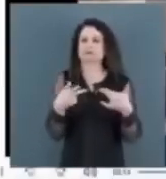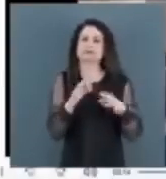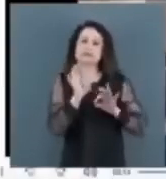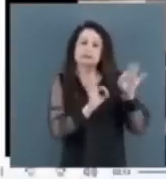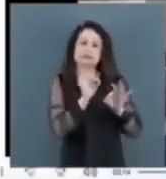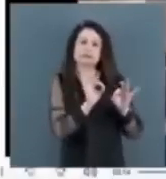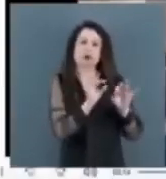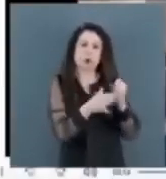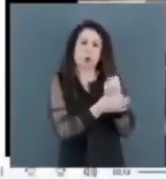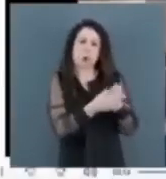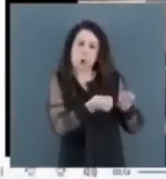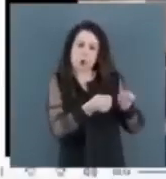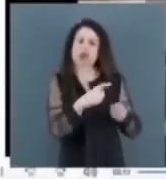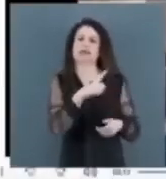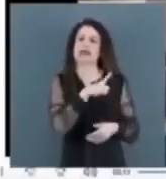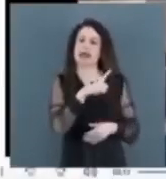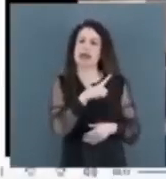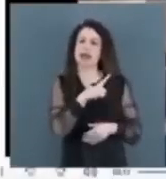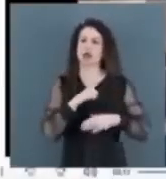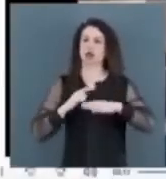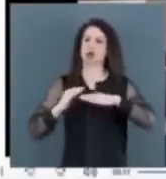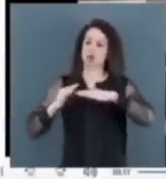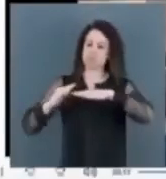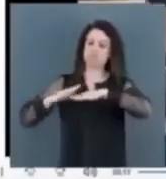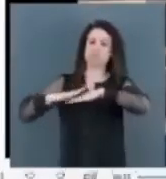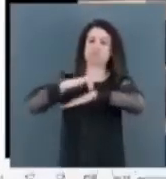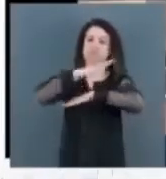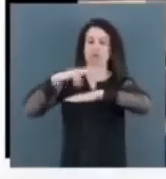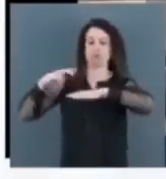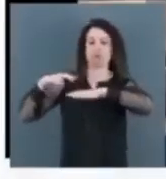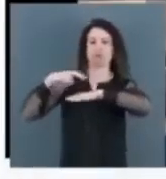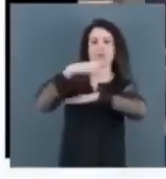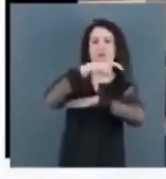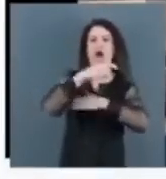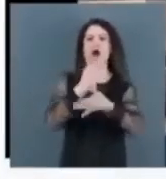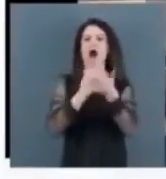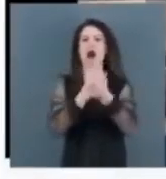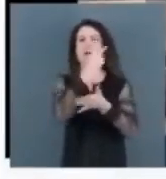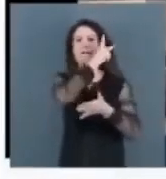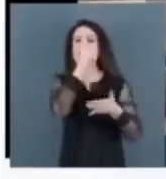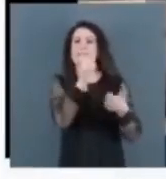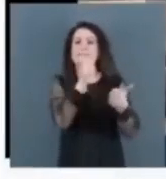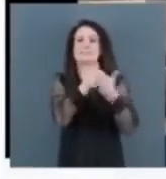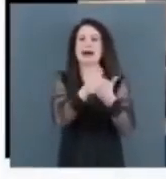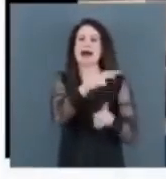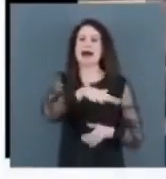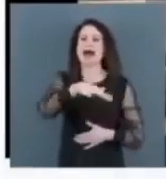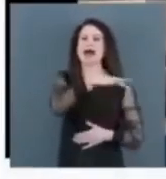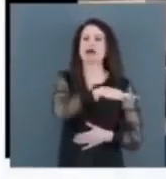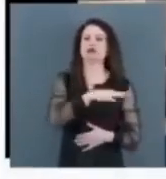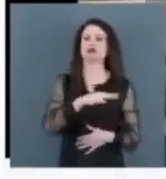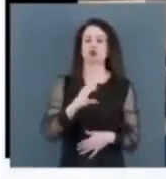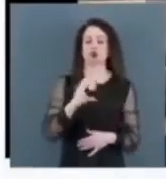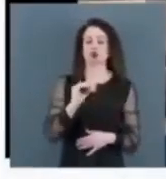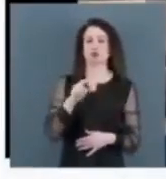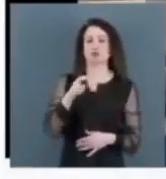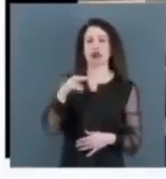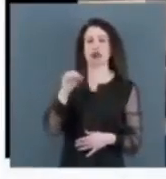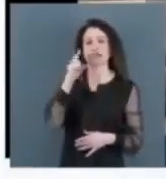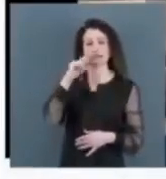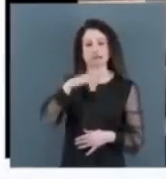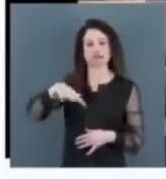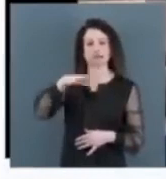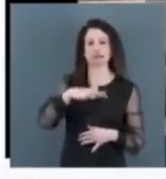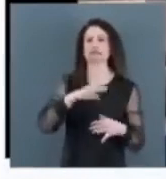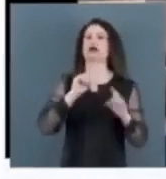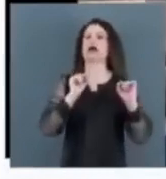subindo aquela rampa do Congresso, alguns já ali próximo ali às cúpulas do Congresso Câmara